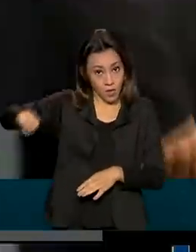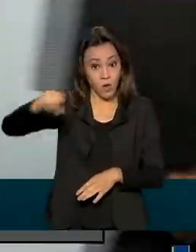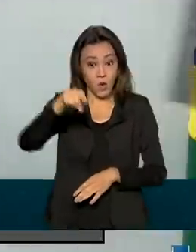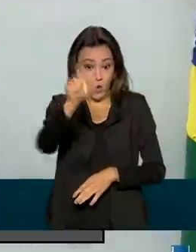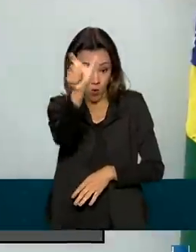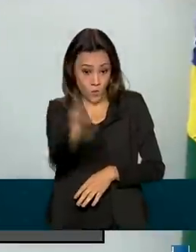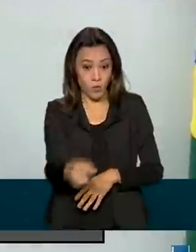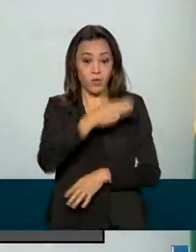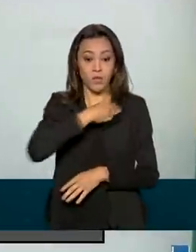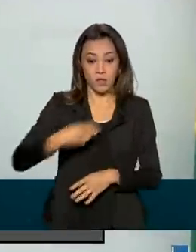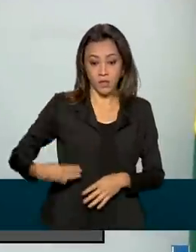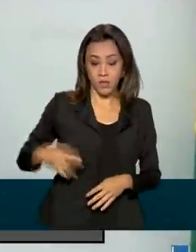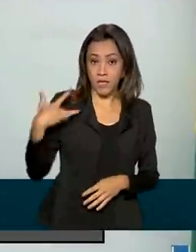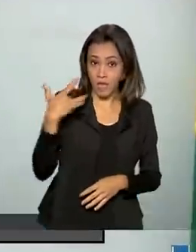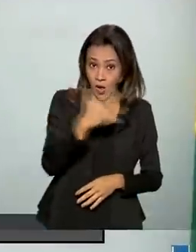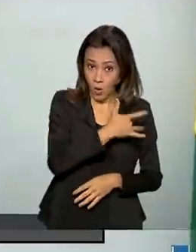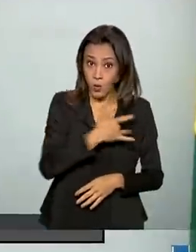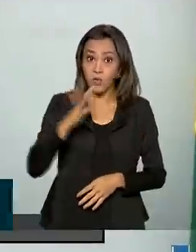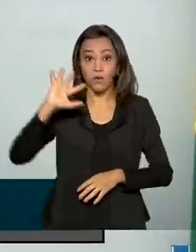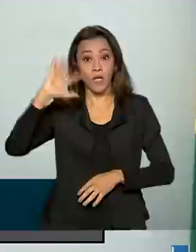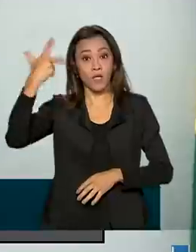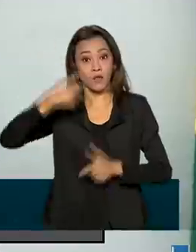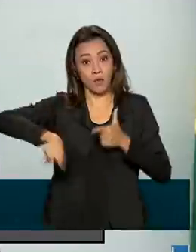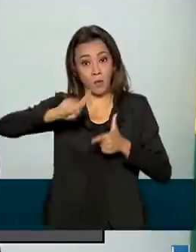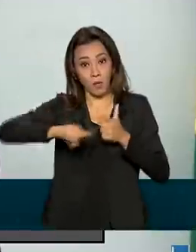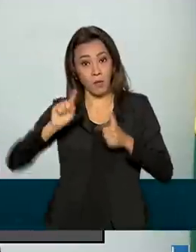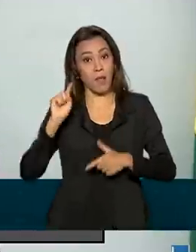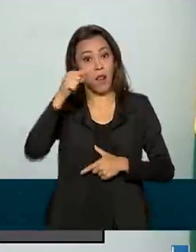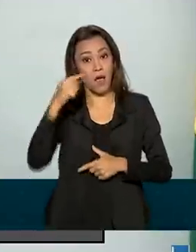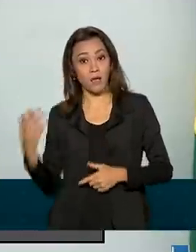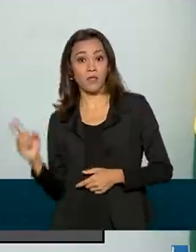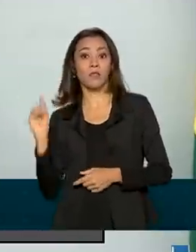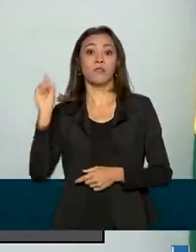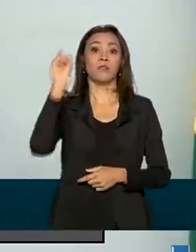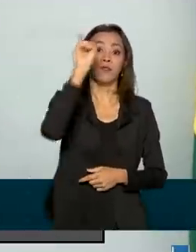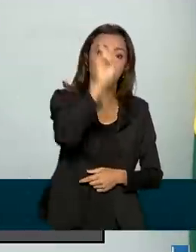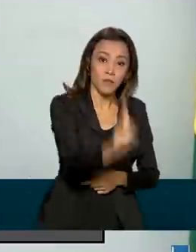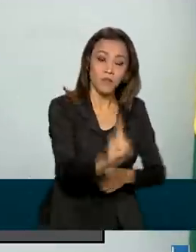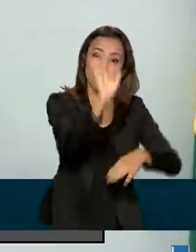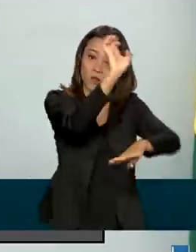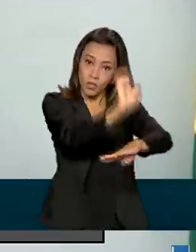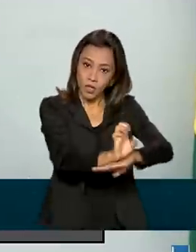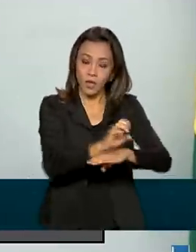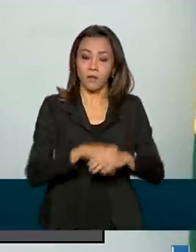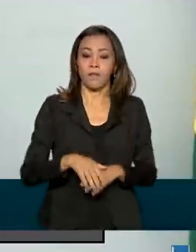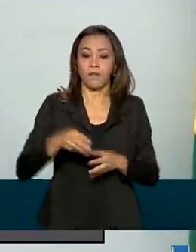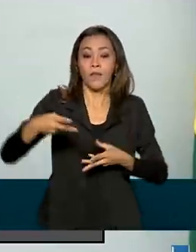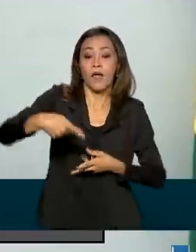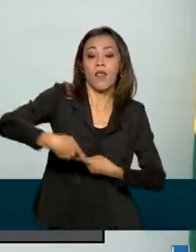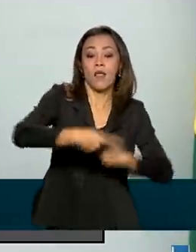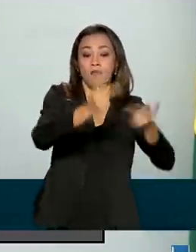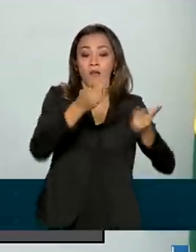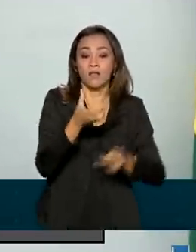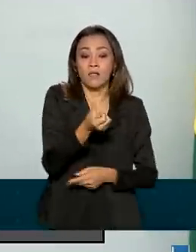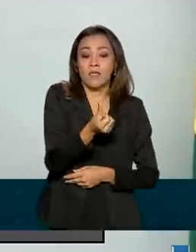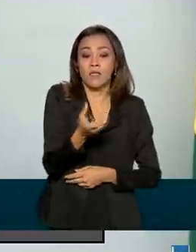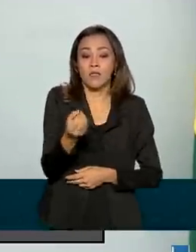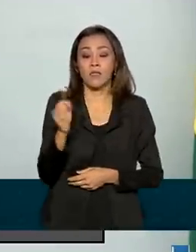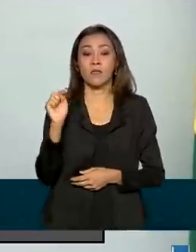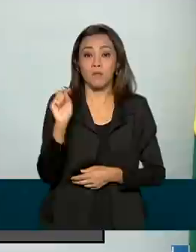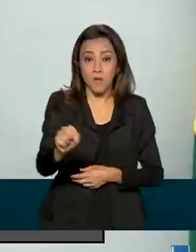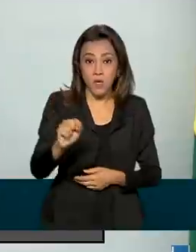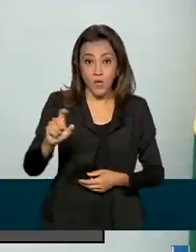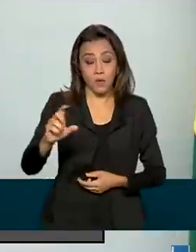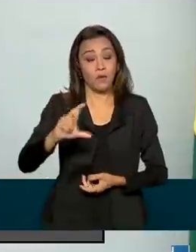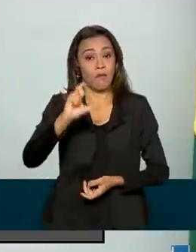tomou providências indo ao estado. Levamos 600 mil testes rápidos e, após a aprovação